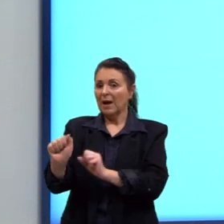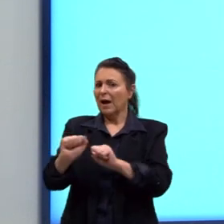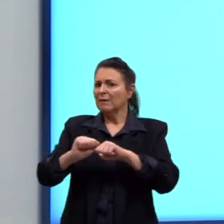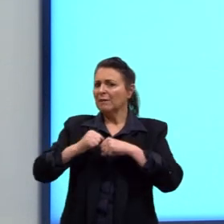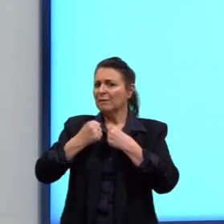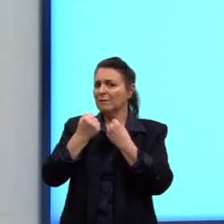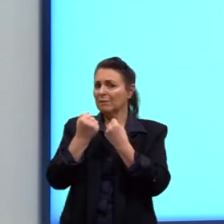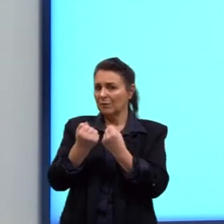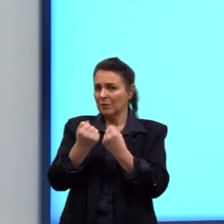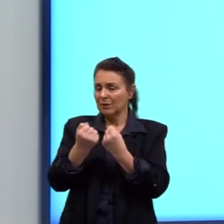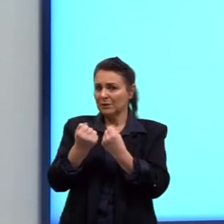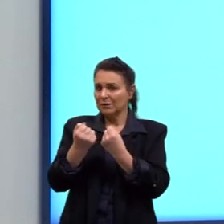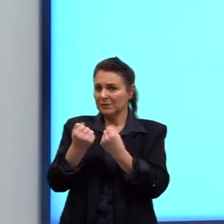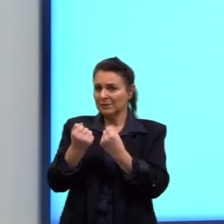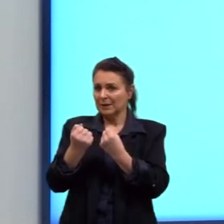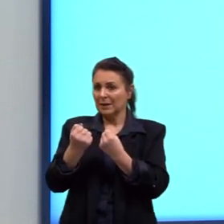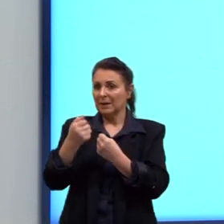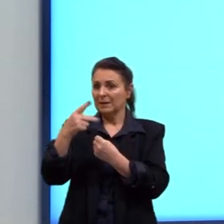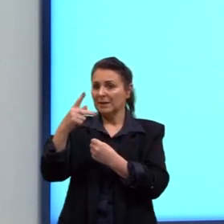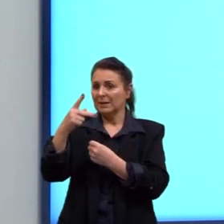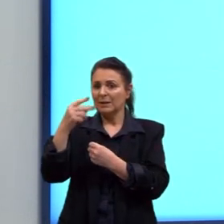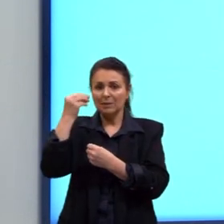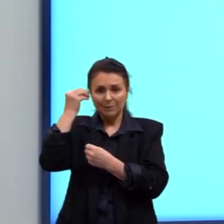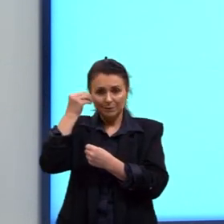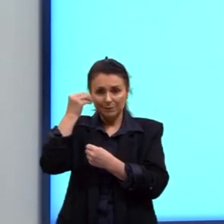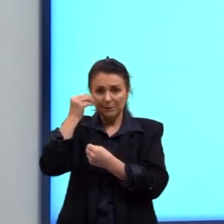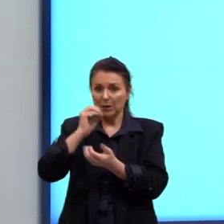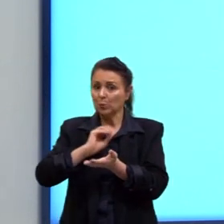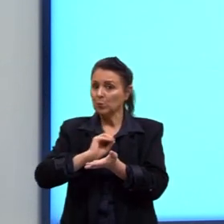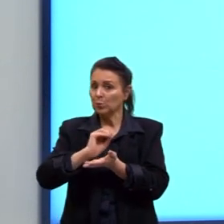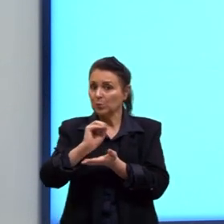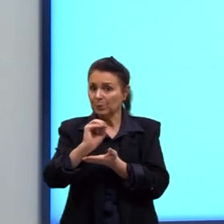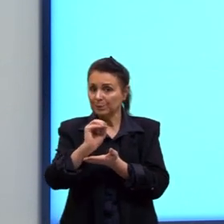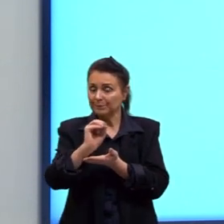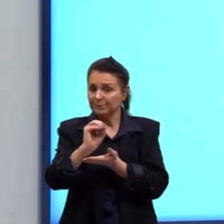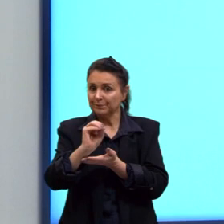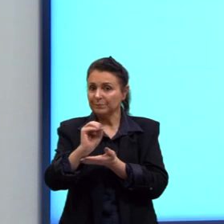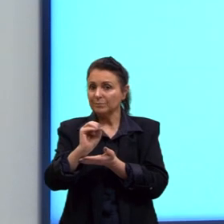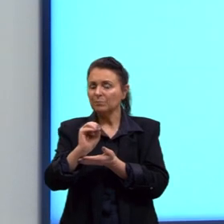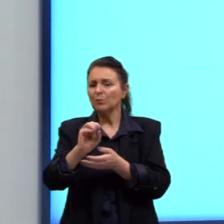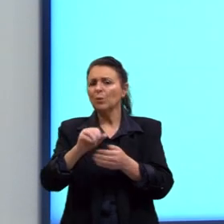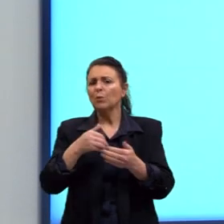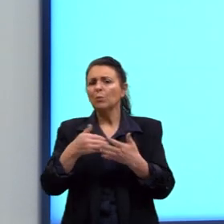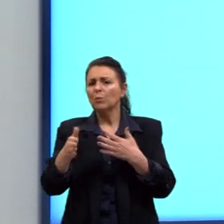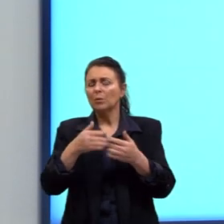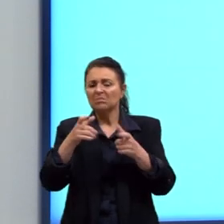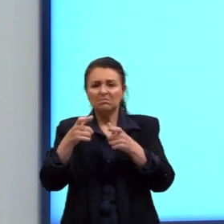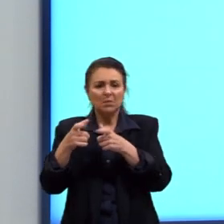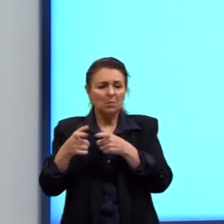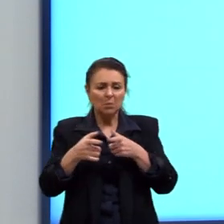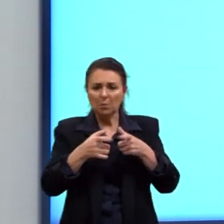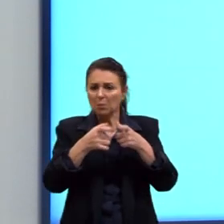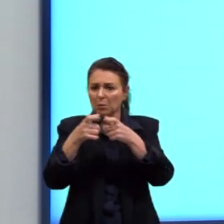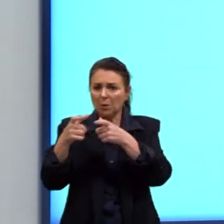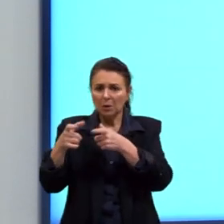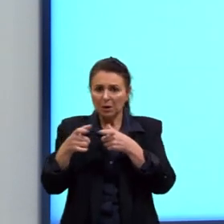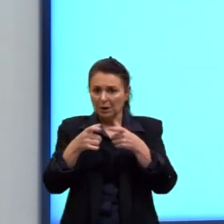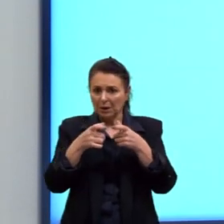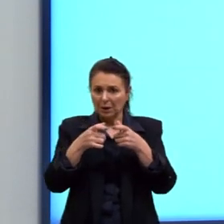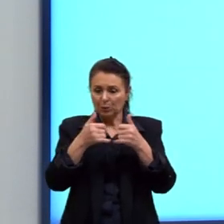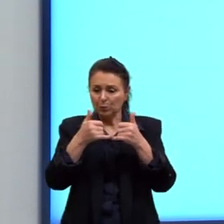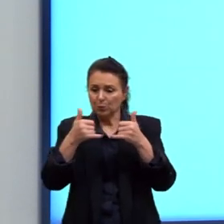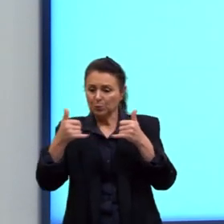resultante sobre a carga de prova é nula. Ali ou em qualquer lugar no interior do condutor.